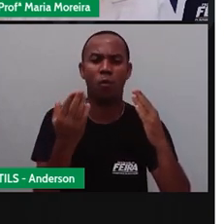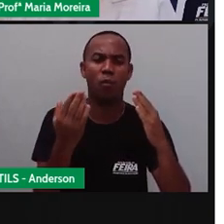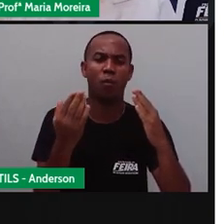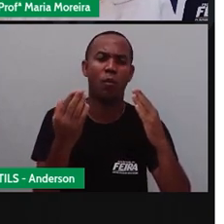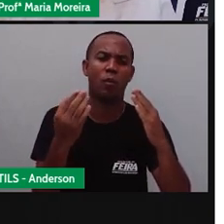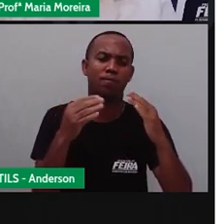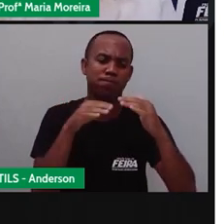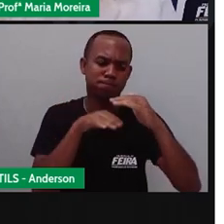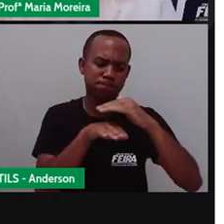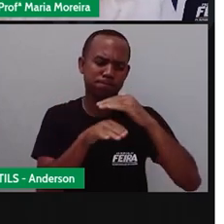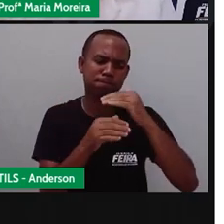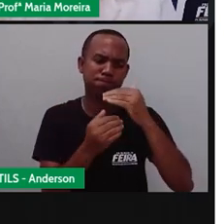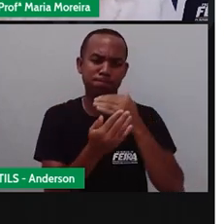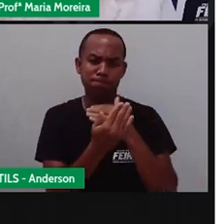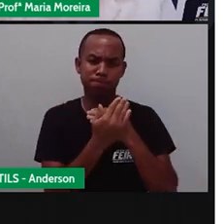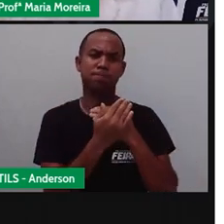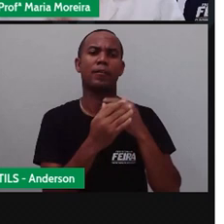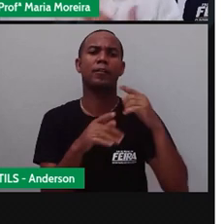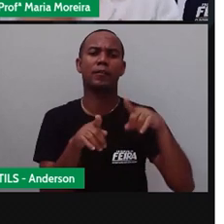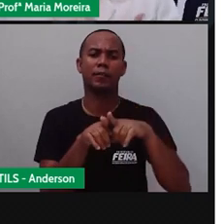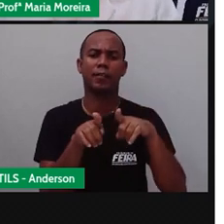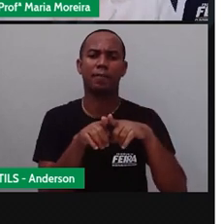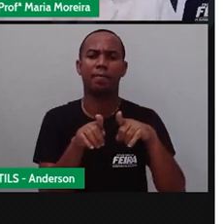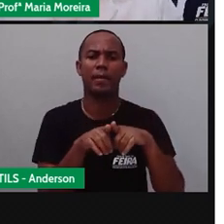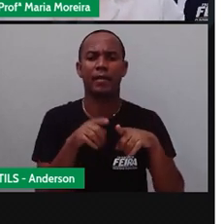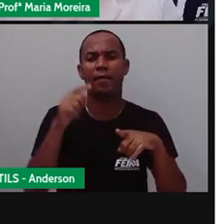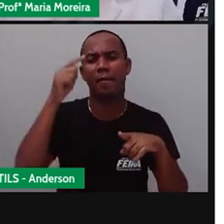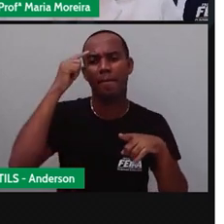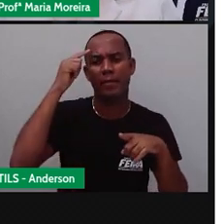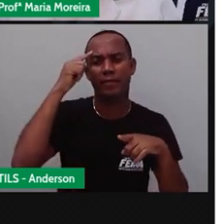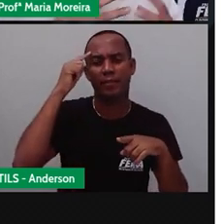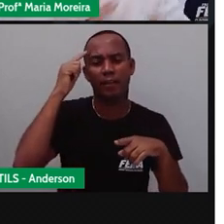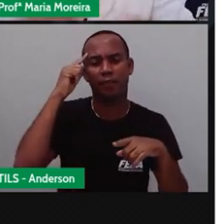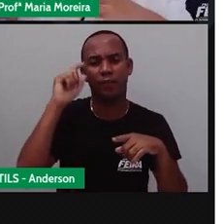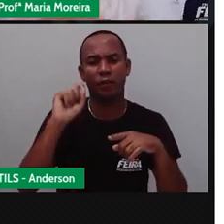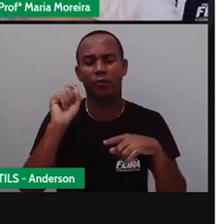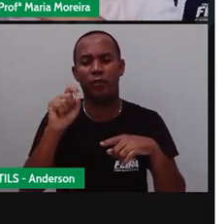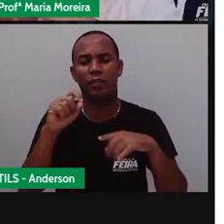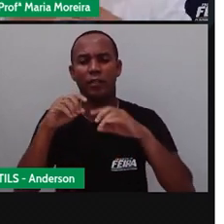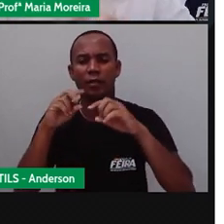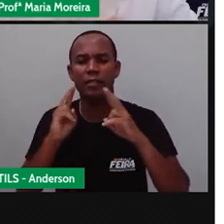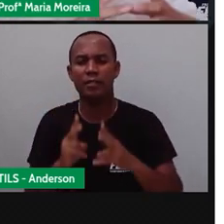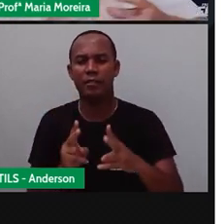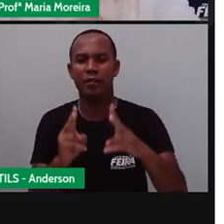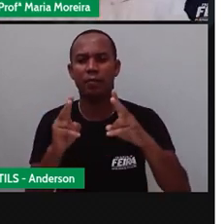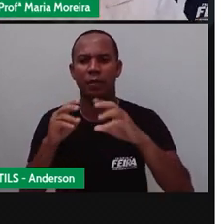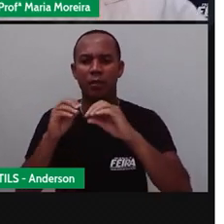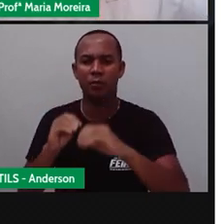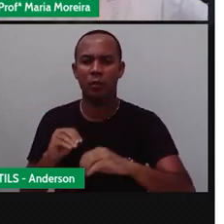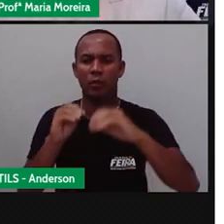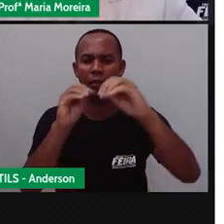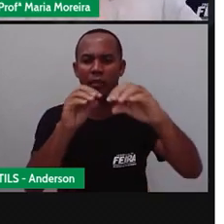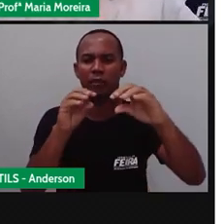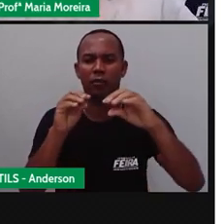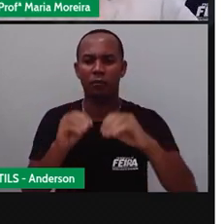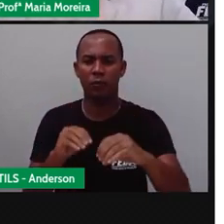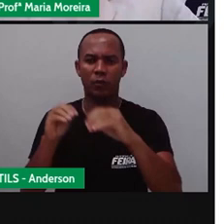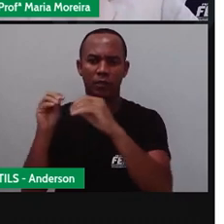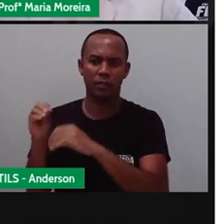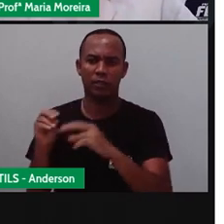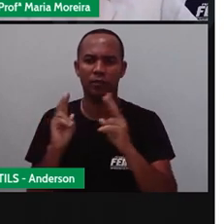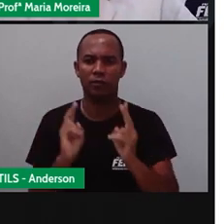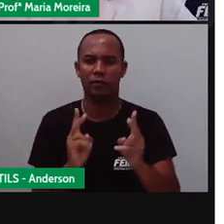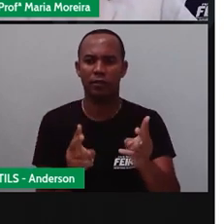conta dos animais. E aí, por isso essa ideia de ser nômade, né? De estar sempre se mudando aí dos